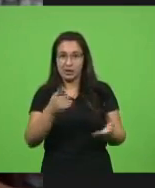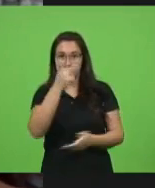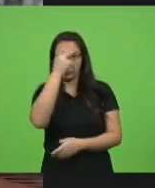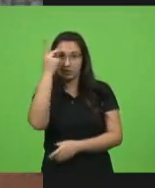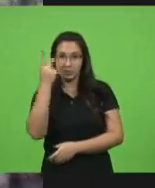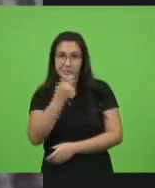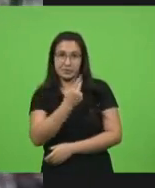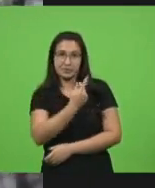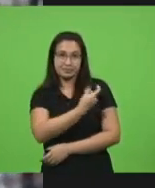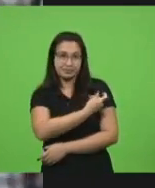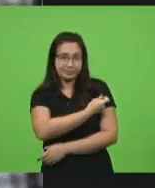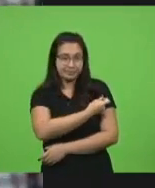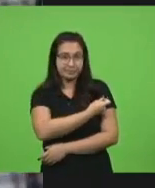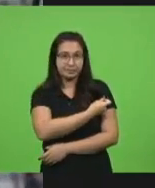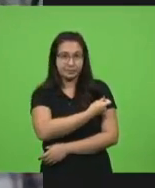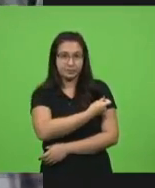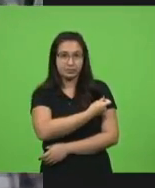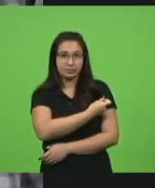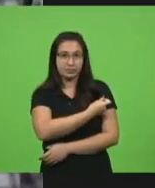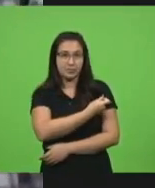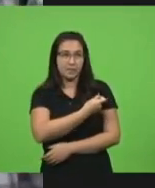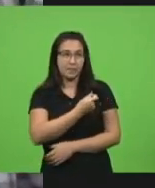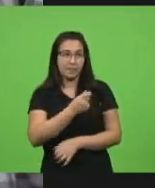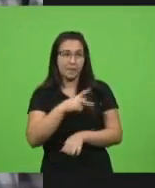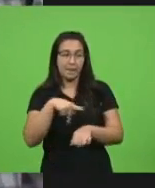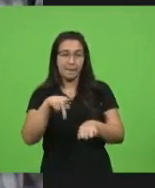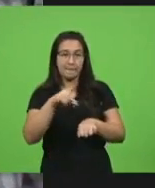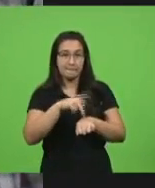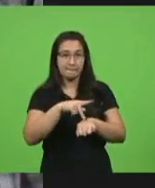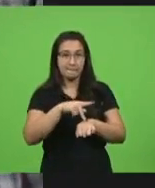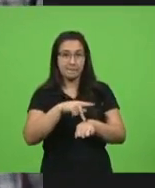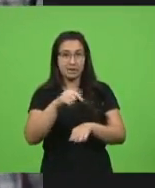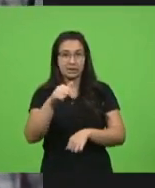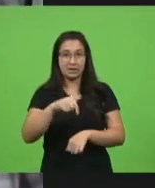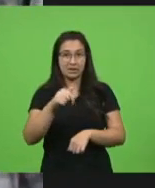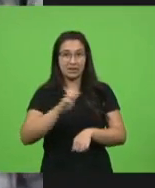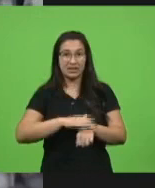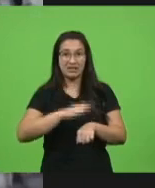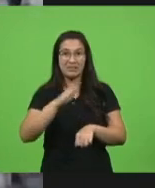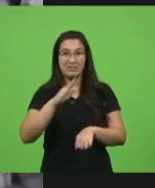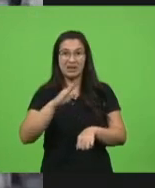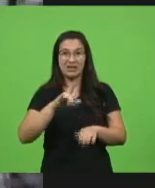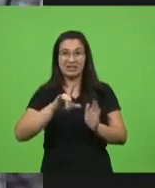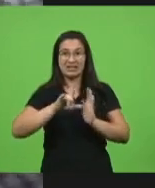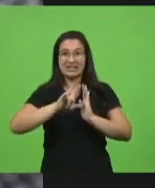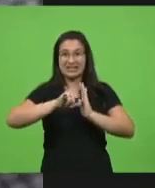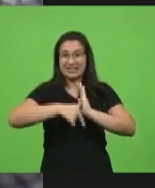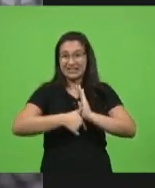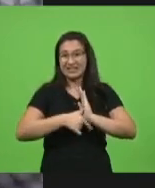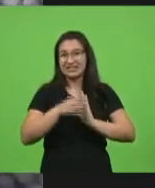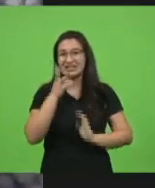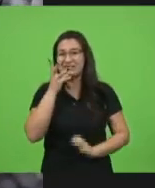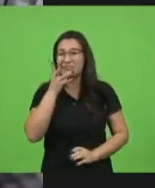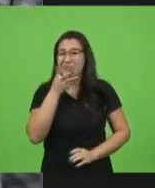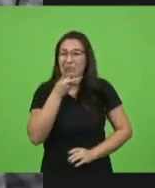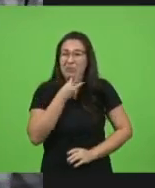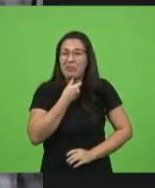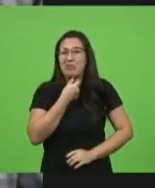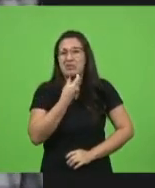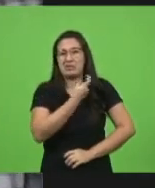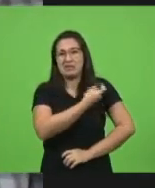Podemos dizer assim, um dos países mais atrasados do mundo na questão da vacina.